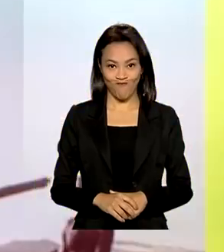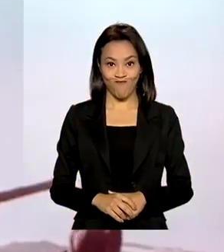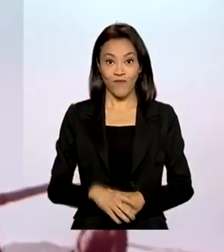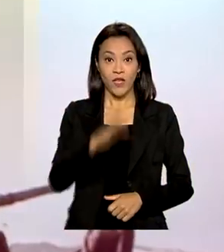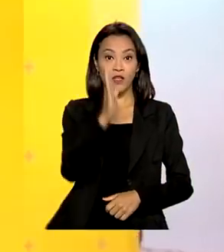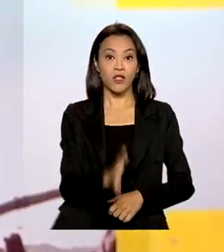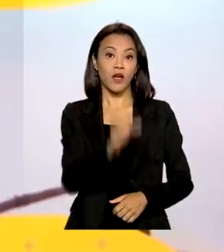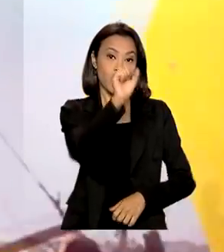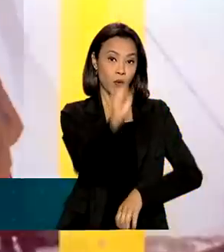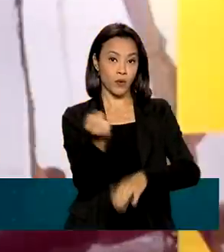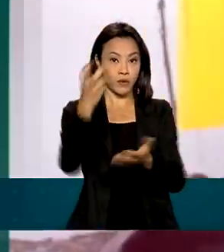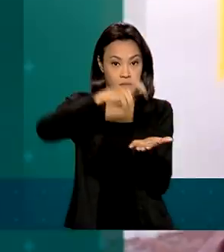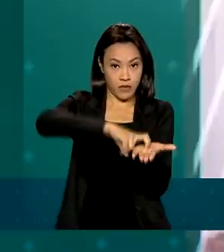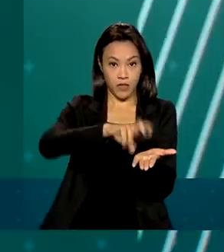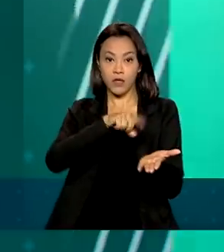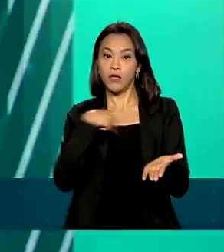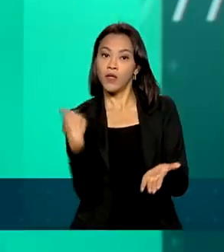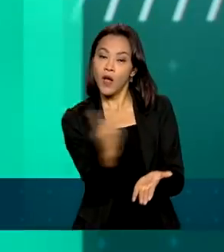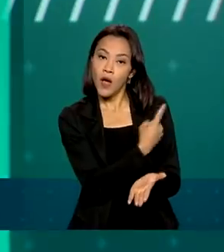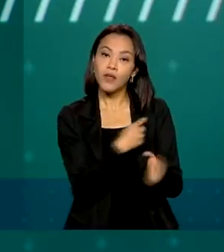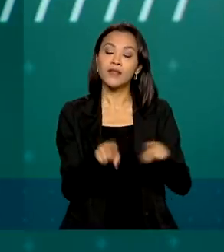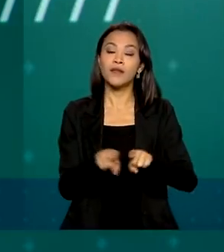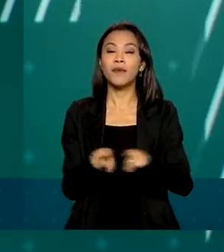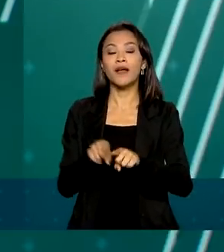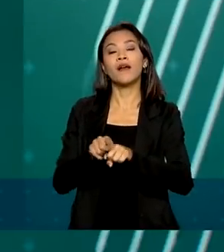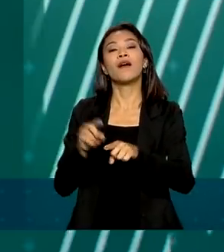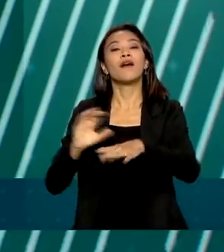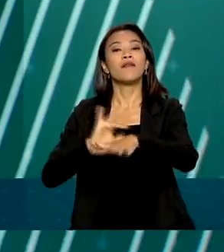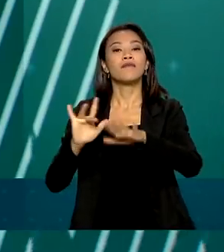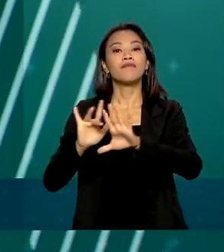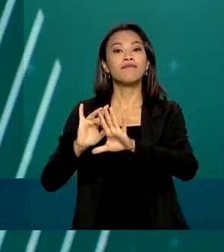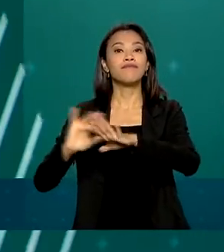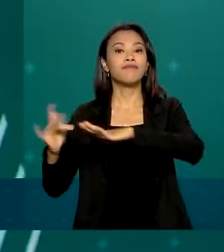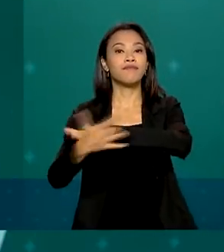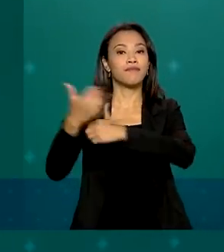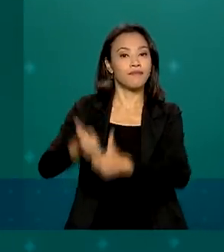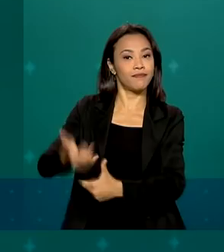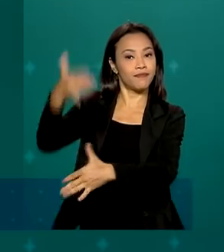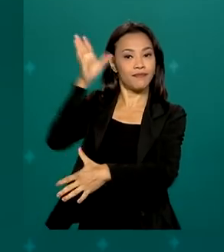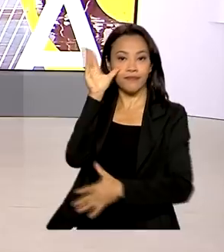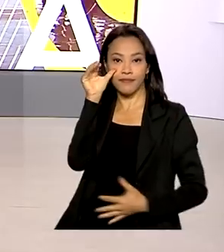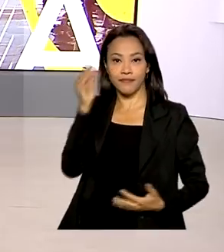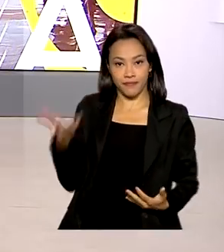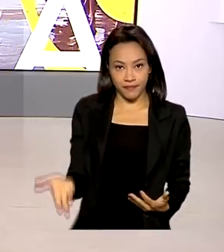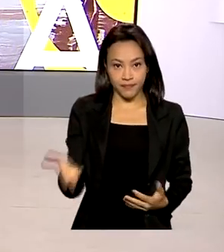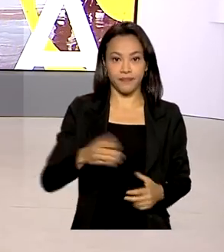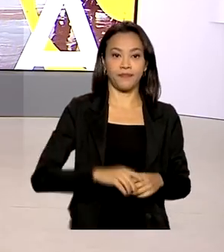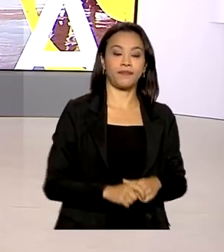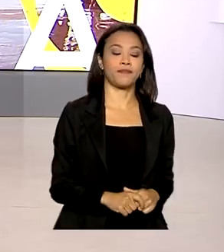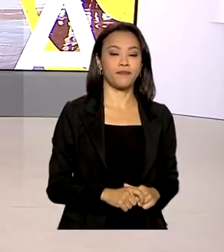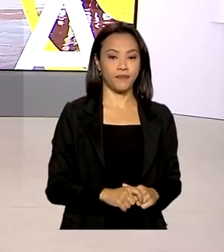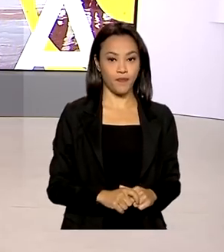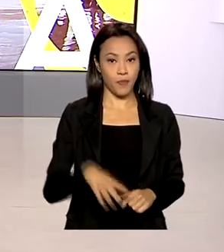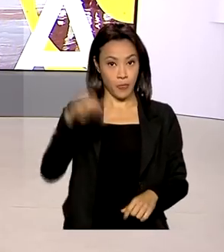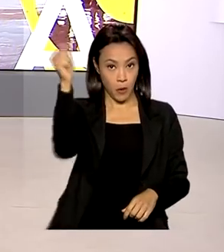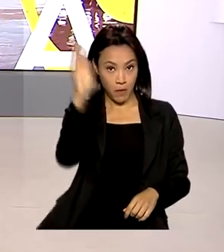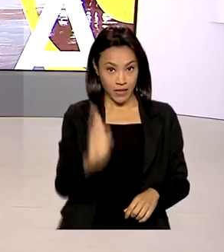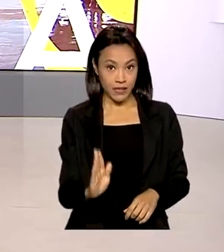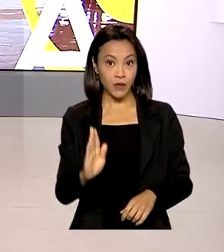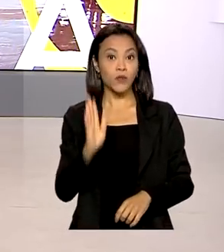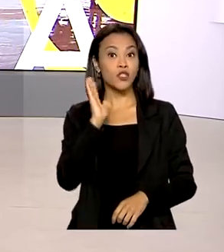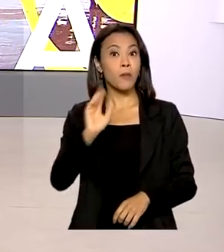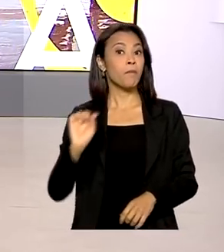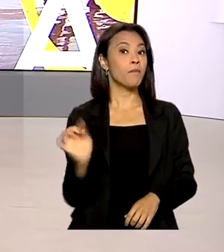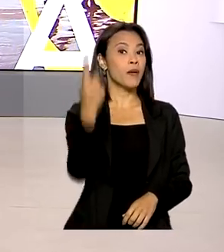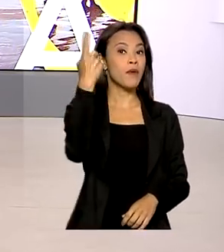São 8 horas da manhã e estamos ao vivo também pelas nossas redes sociais. O Brasil recebeu